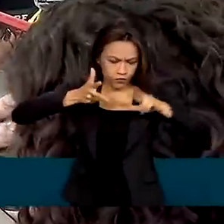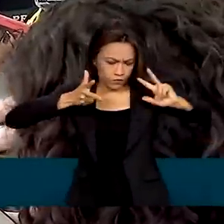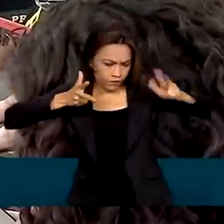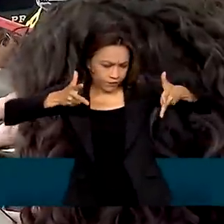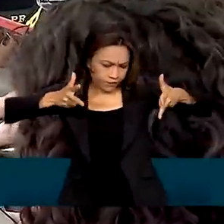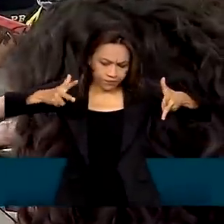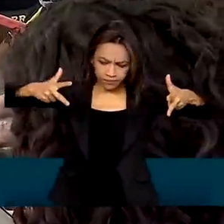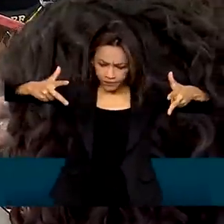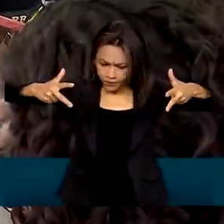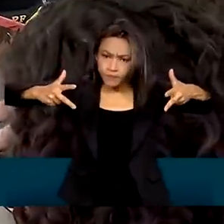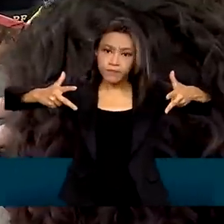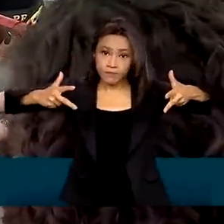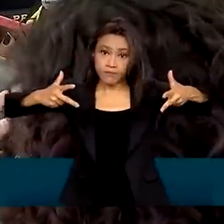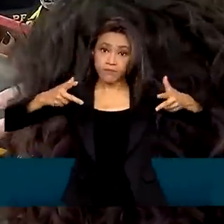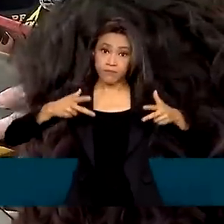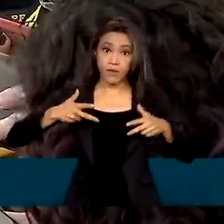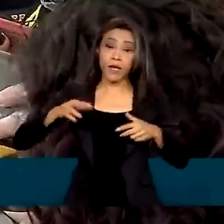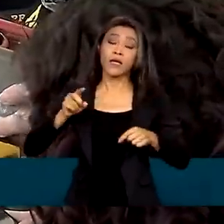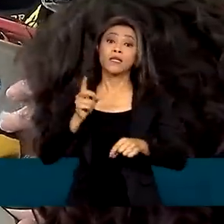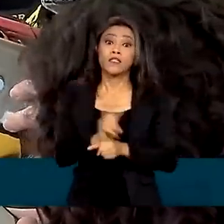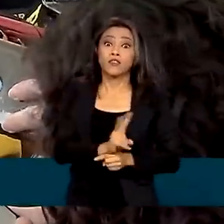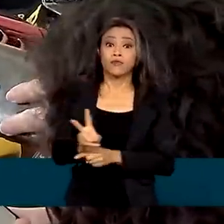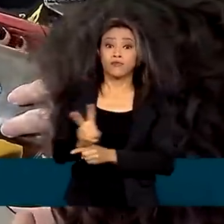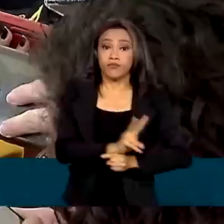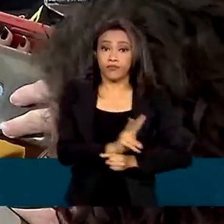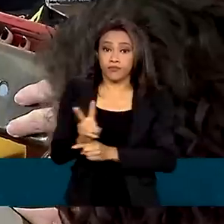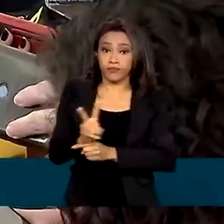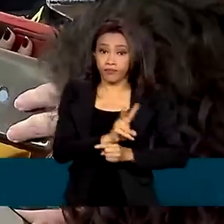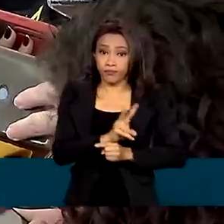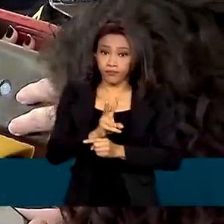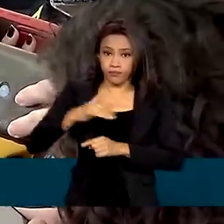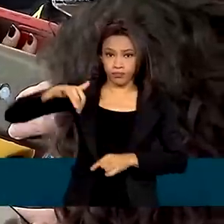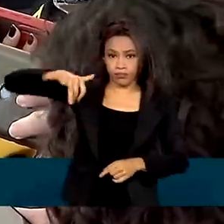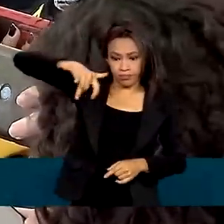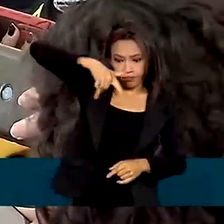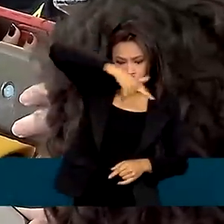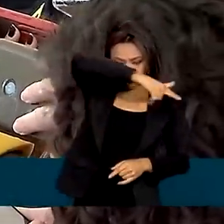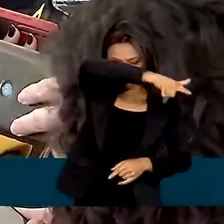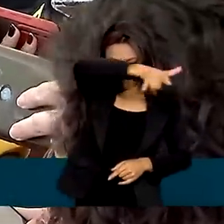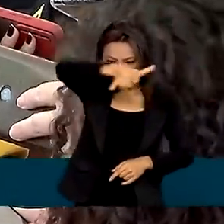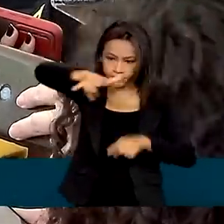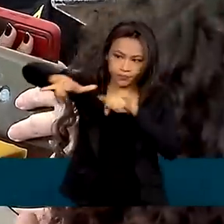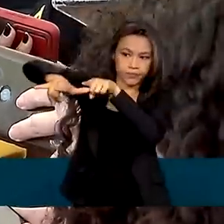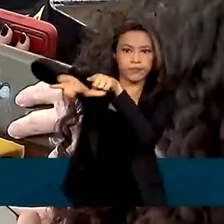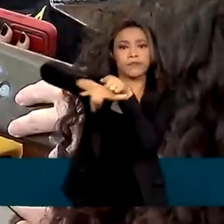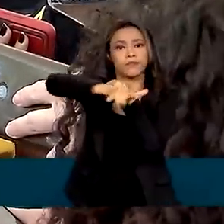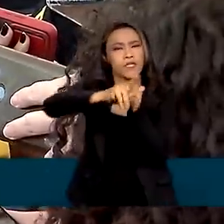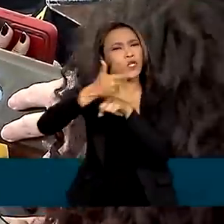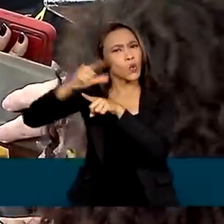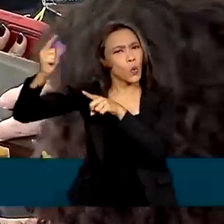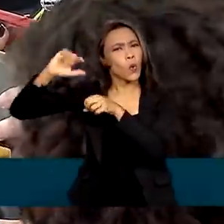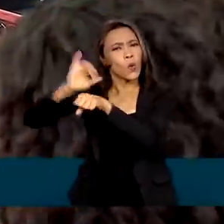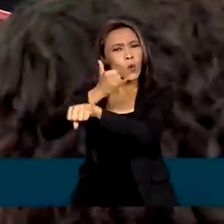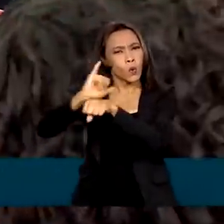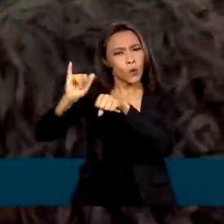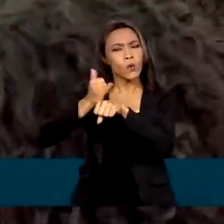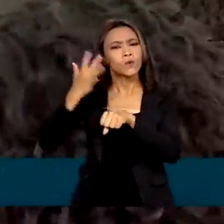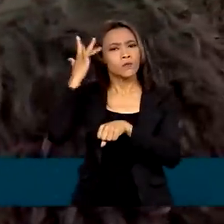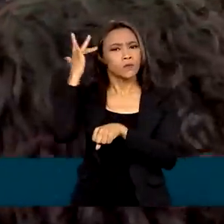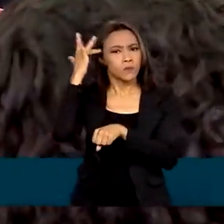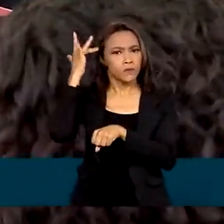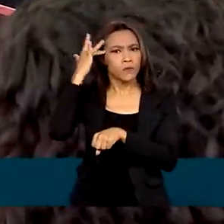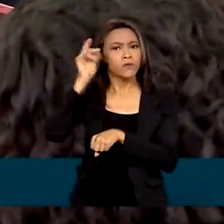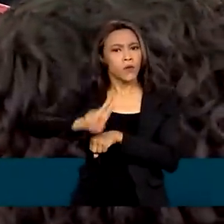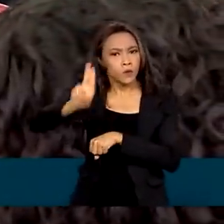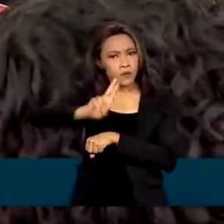implantação de vigilância via drone e outros instrumentos muito modernos hoje que tem no mundo.